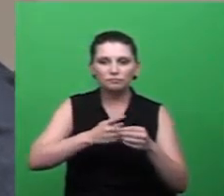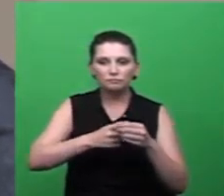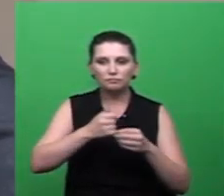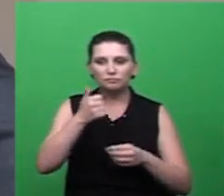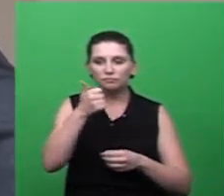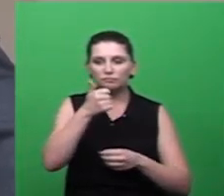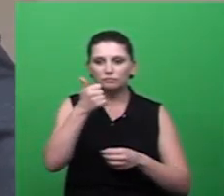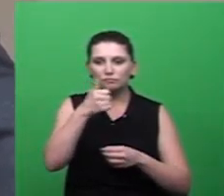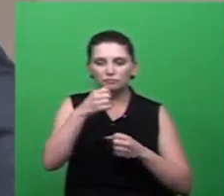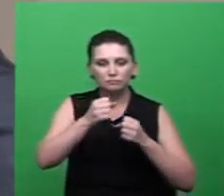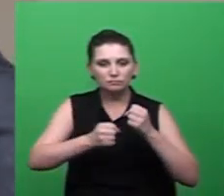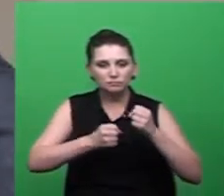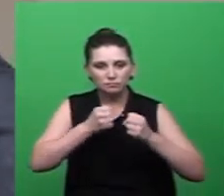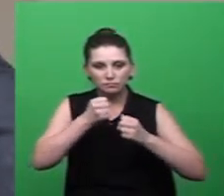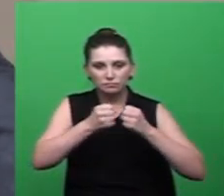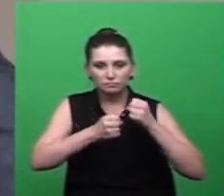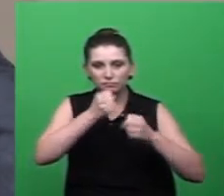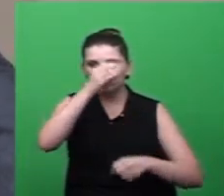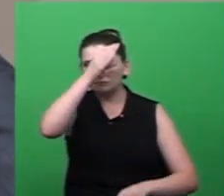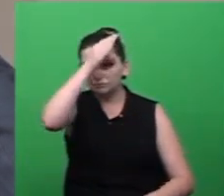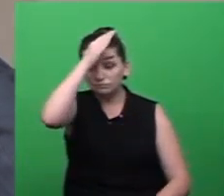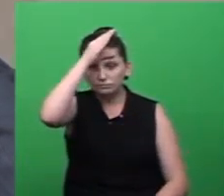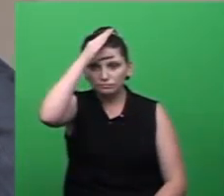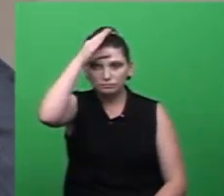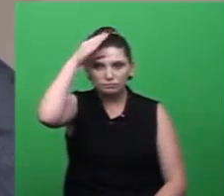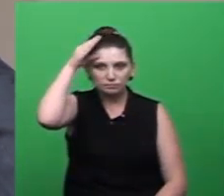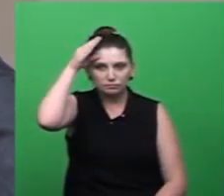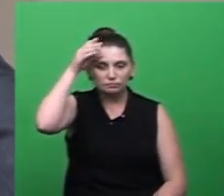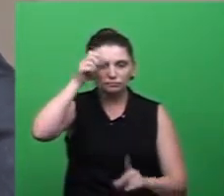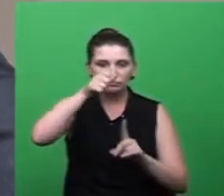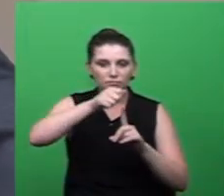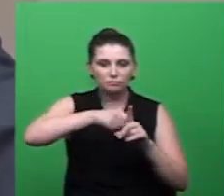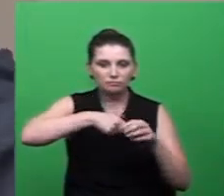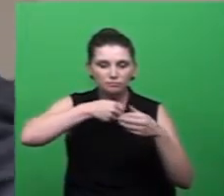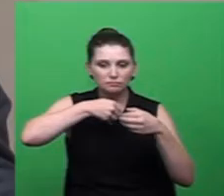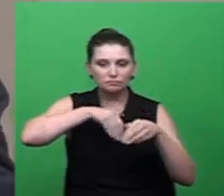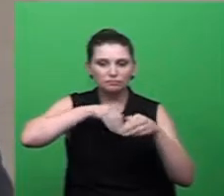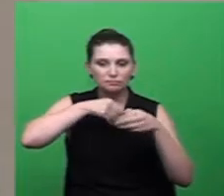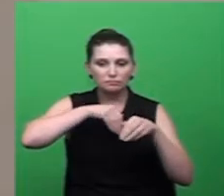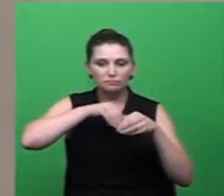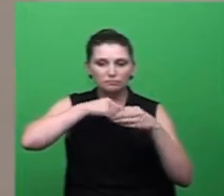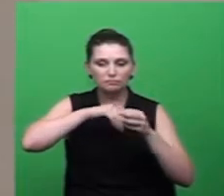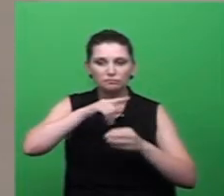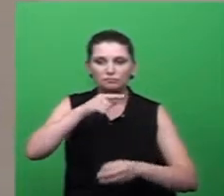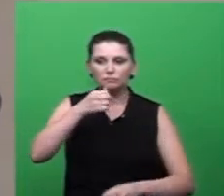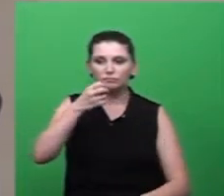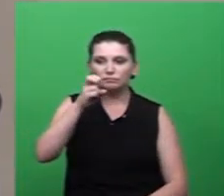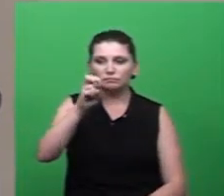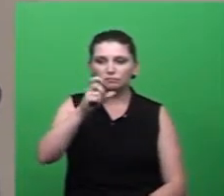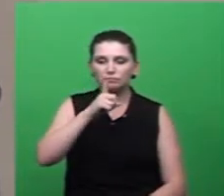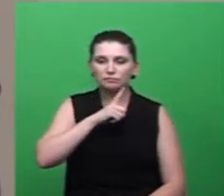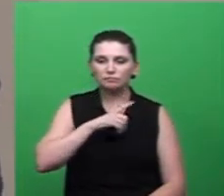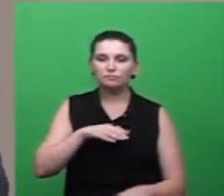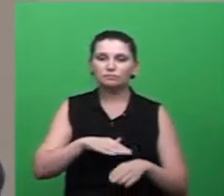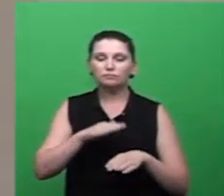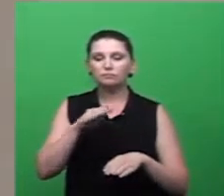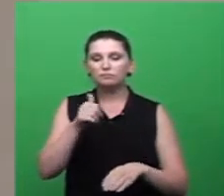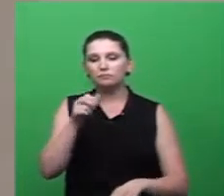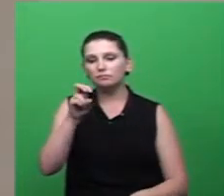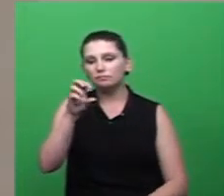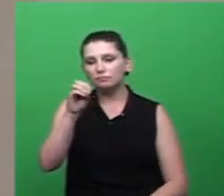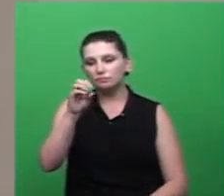Maratona de Criciúma, no mês de setembro de 2015, onde reuniu mais de 1.500